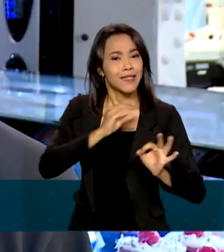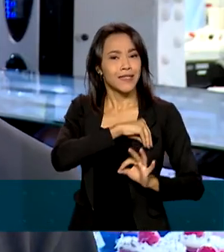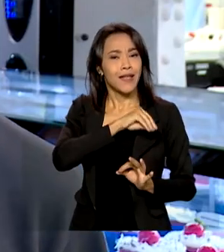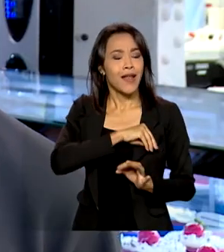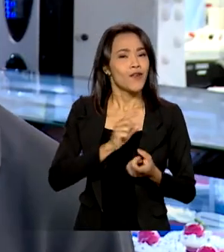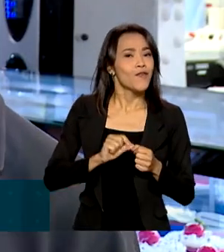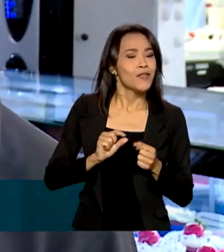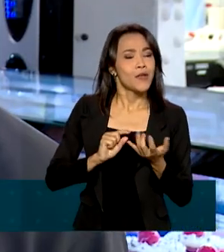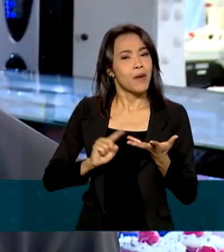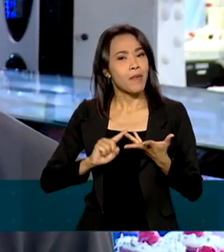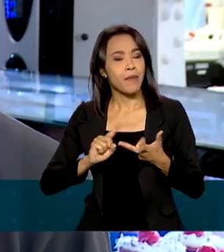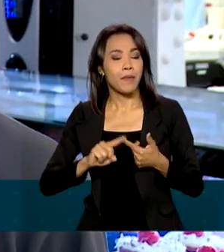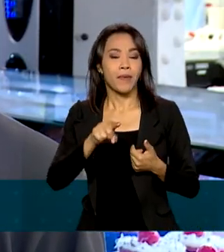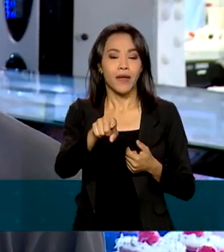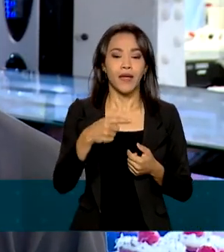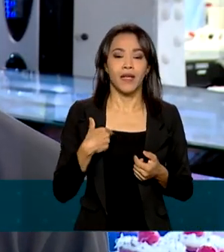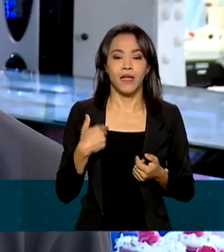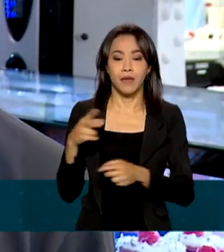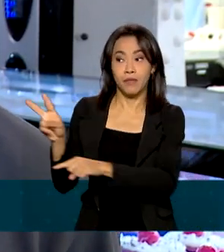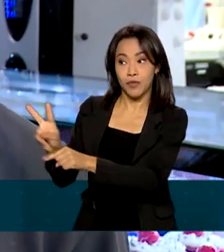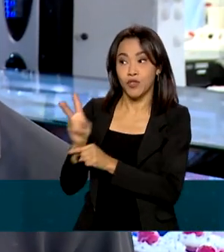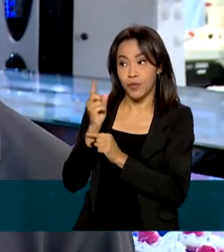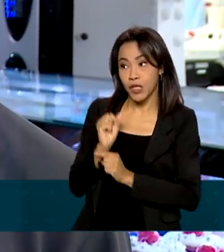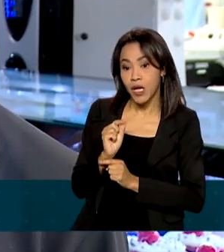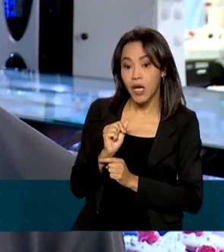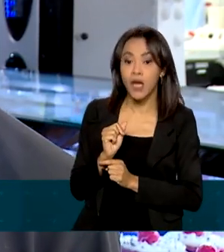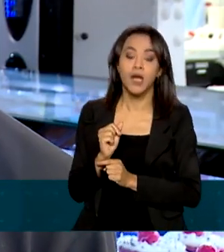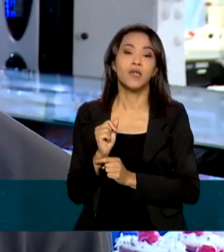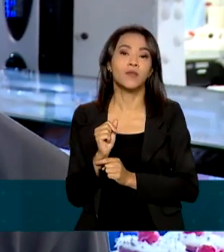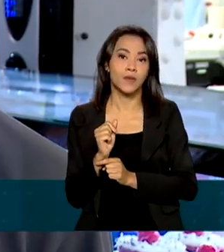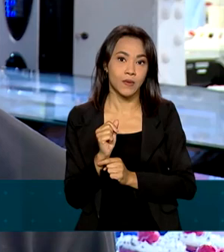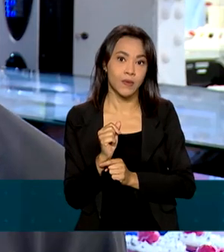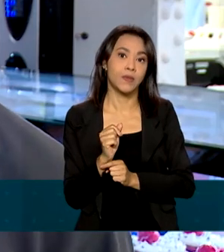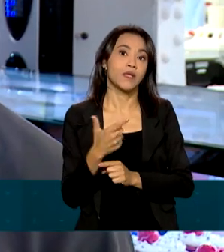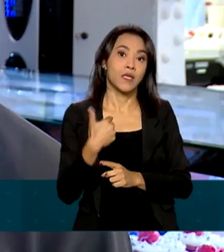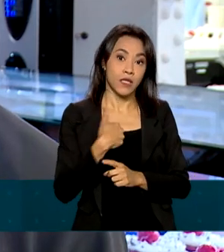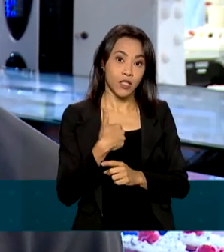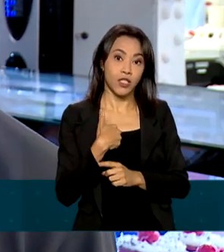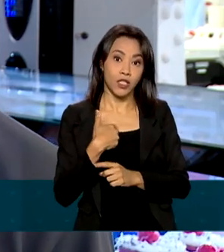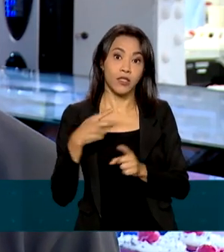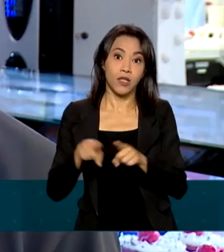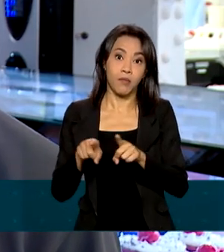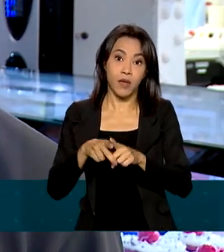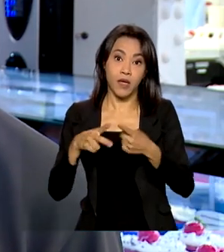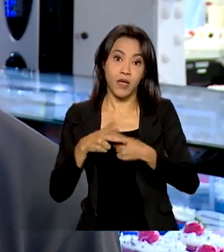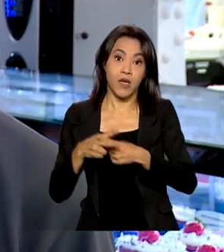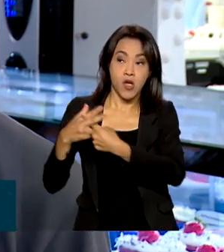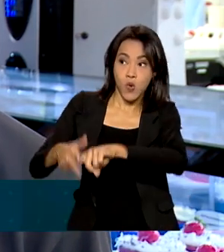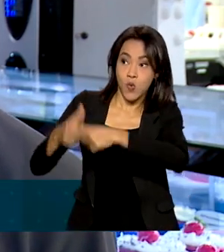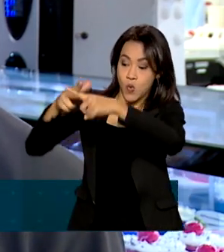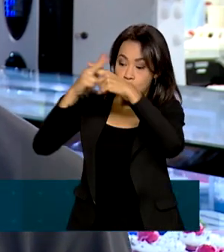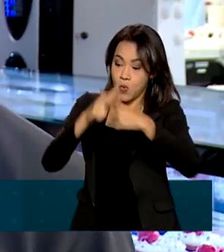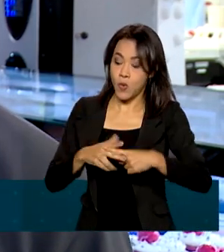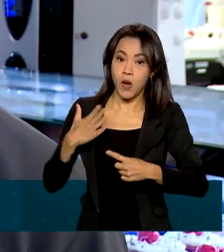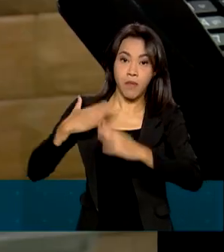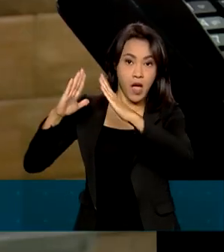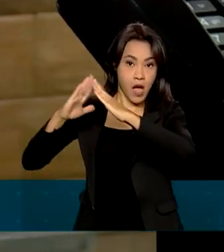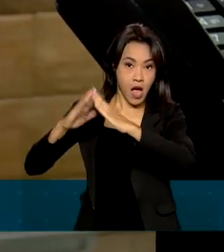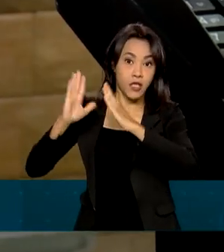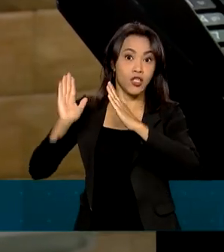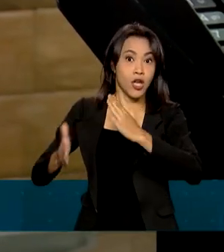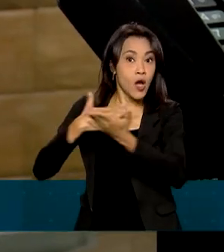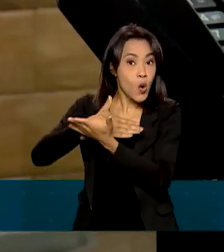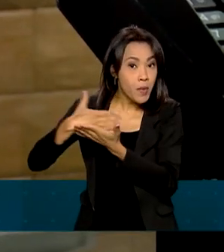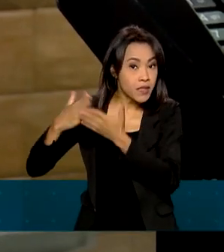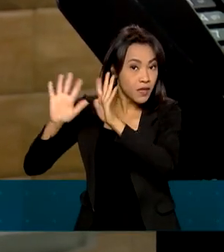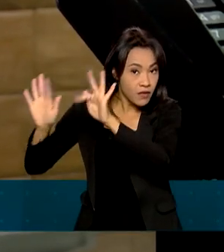com quem andei pegando emprestado. E como eu tinha começado a reforma da minha casa, estou com ela pela metade e já comecei a terminar. Já